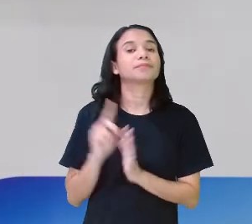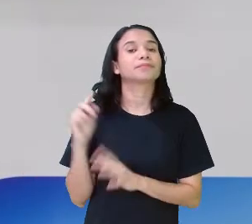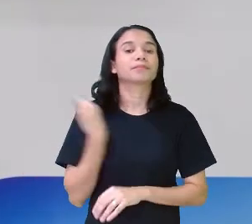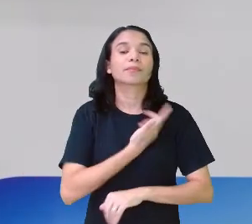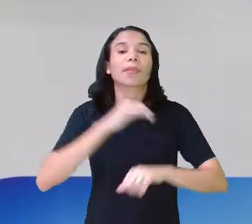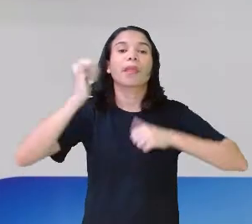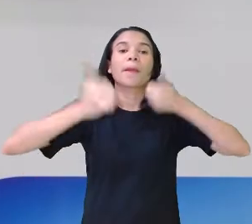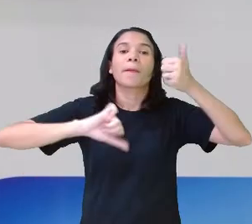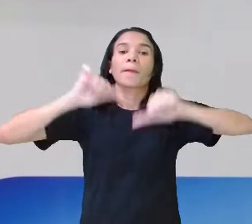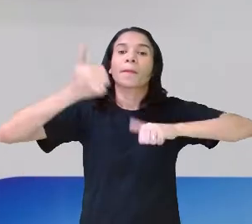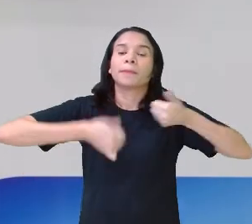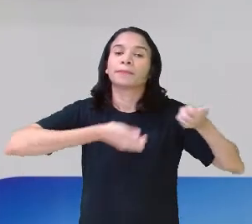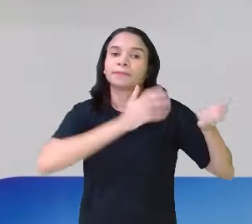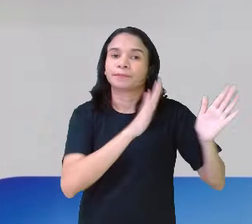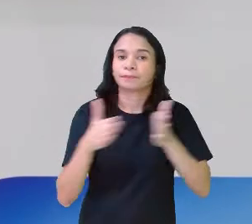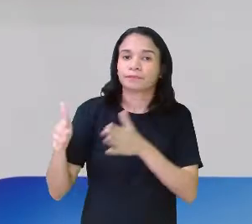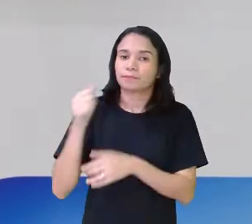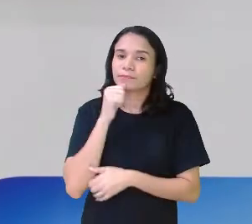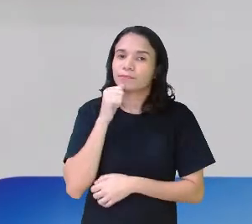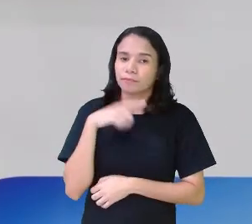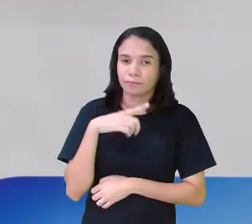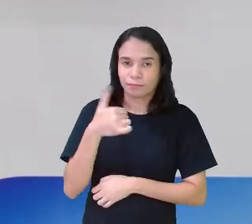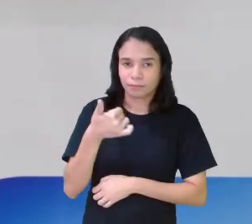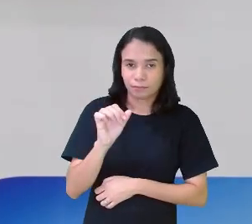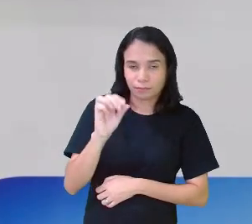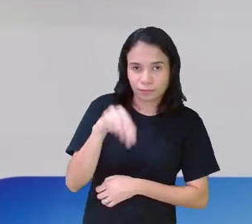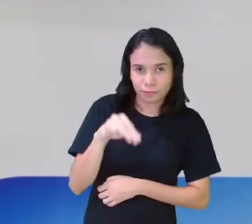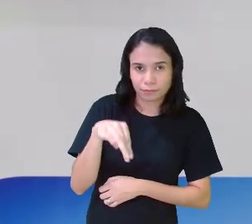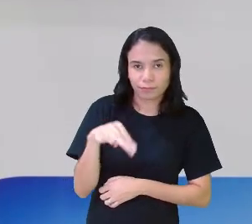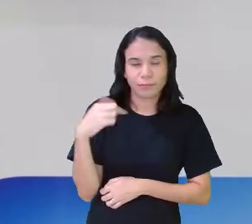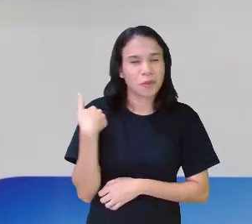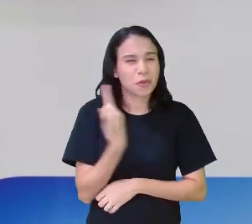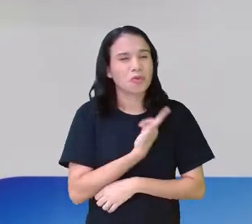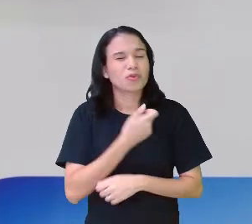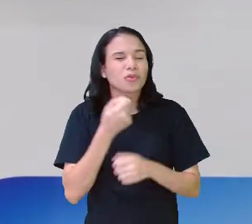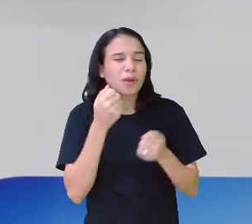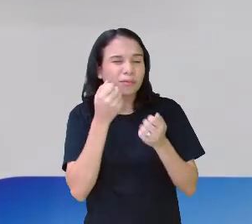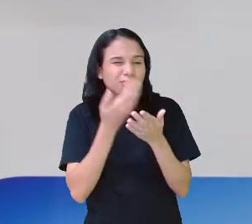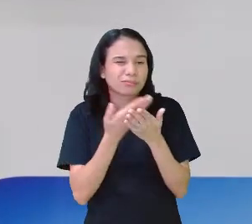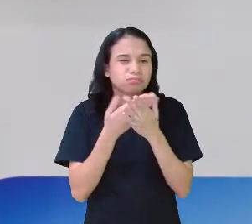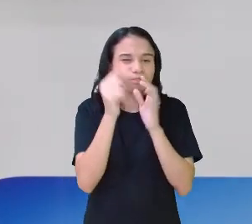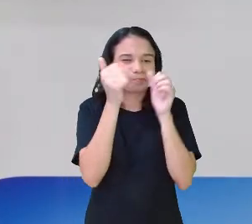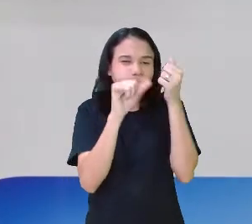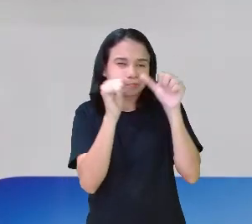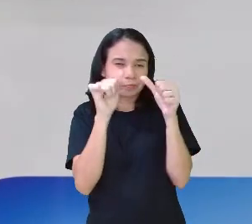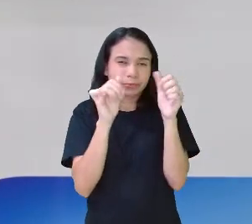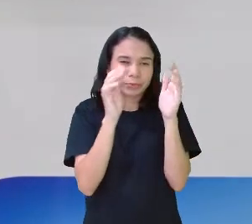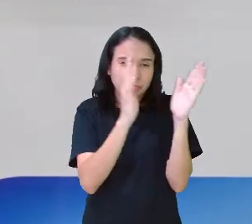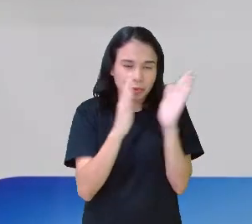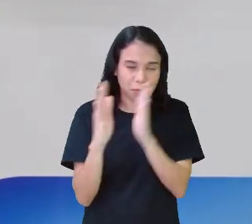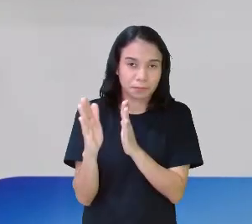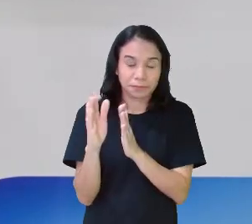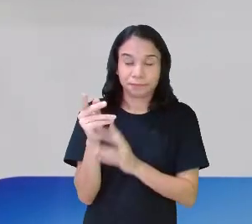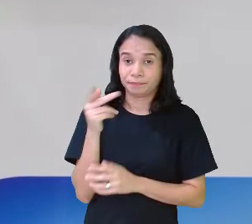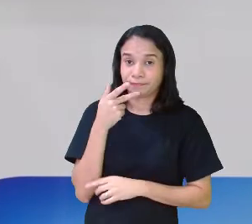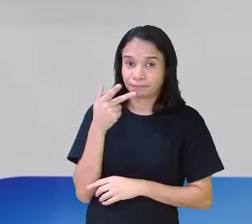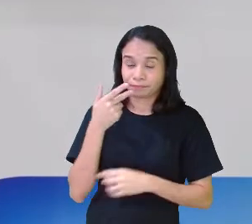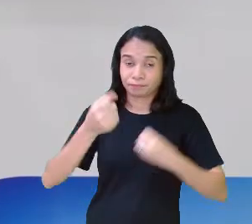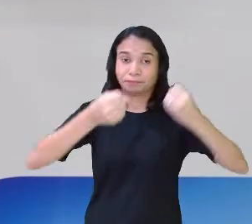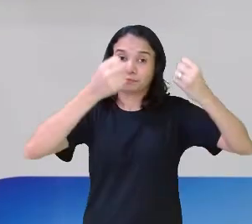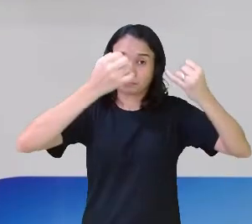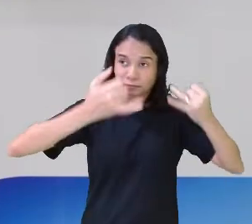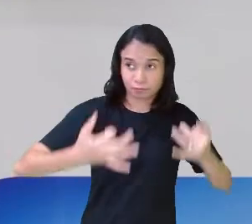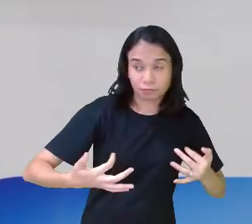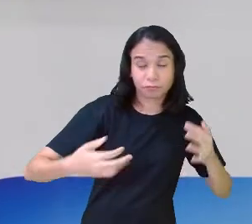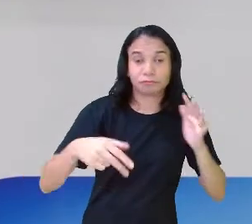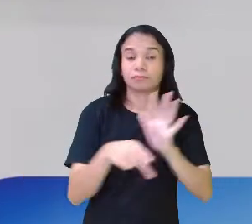calma, passo a passo. Ainda temos uns 10 minutinhos de aula. Dá tempo para gente analisar alguns trechos. Vamos ver um trecho que ele está descrevendo o jogo.